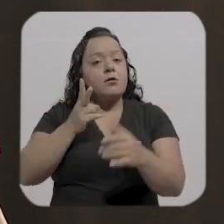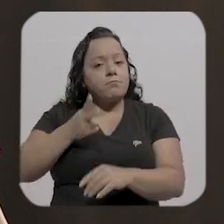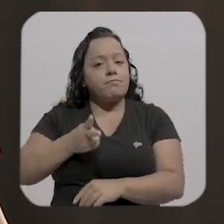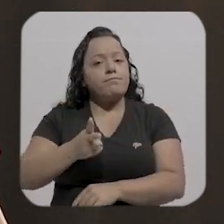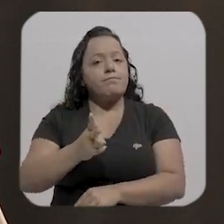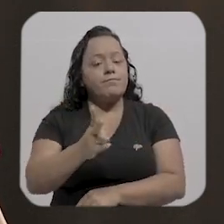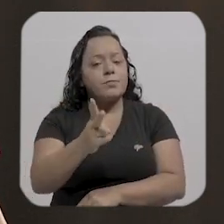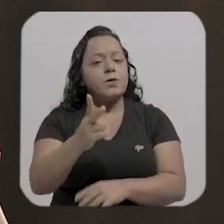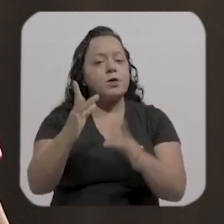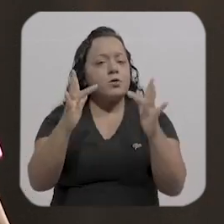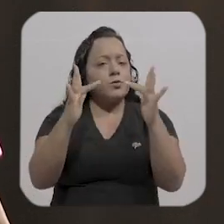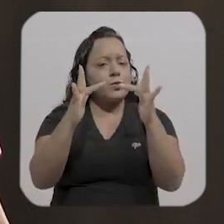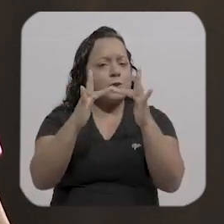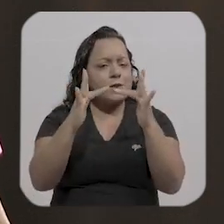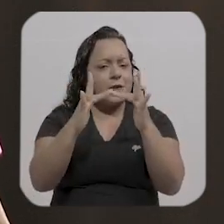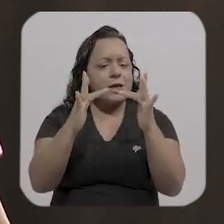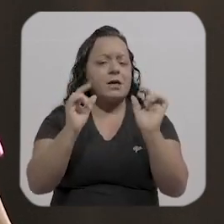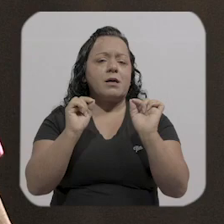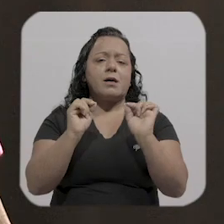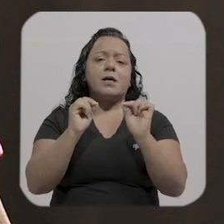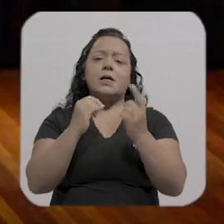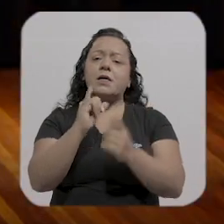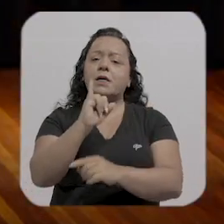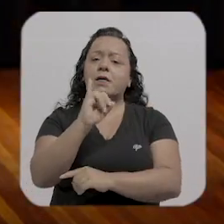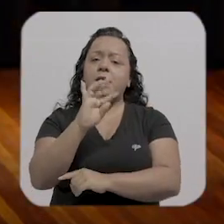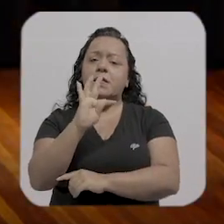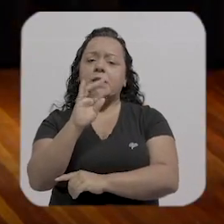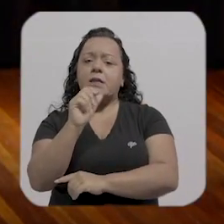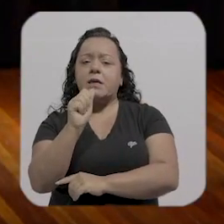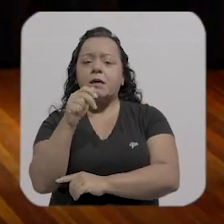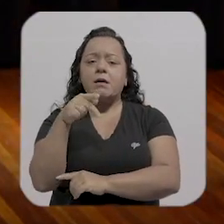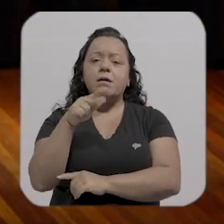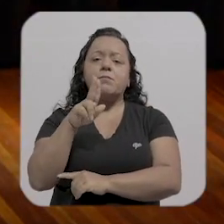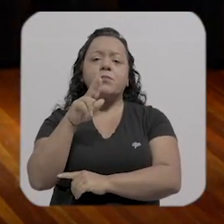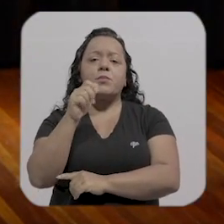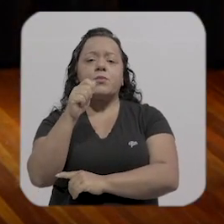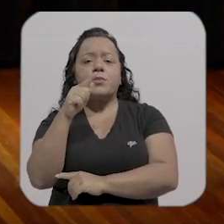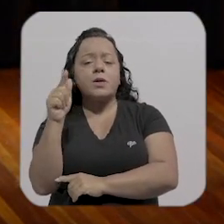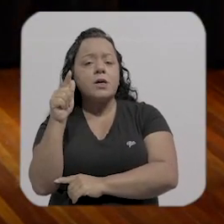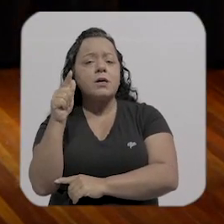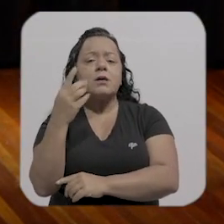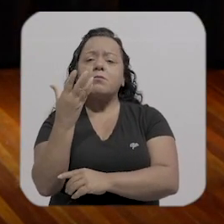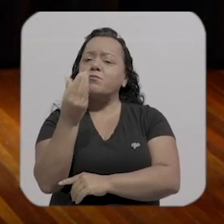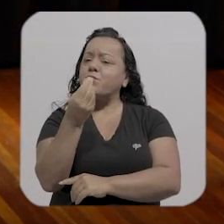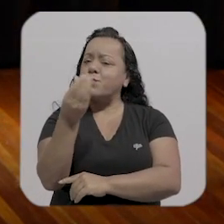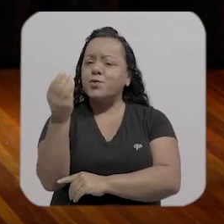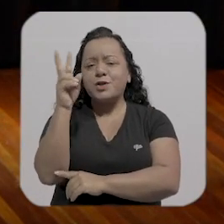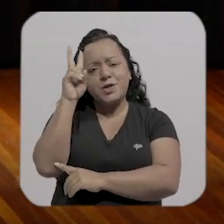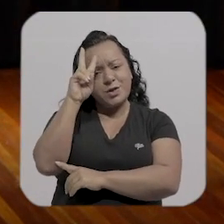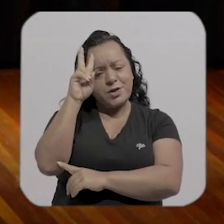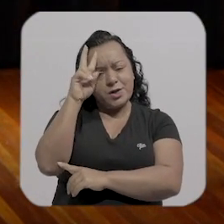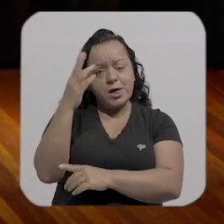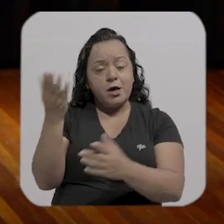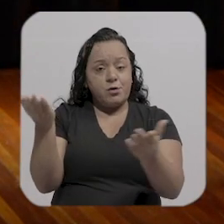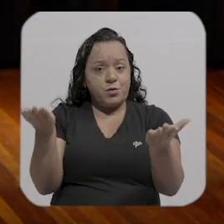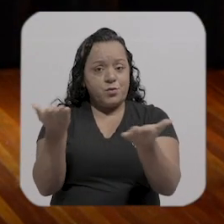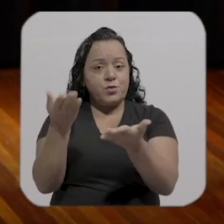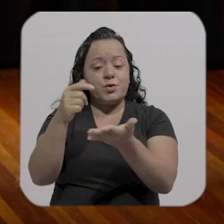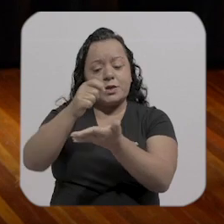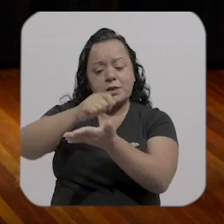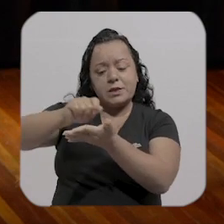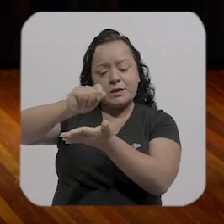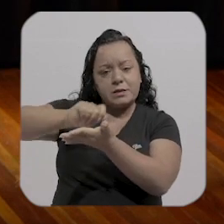que me mantém ainda, conectado com o Tacuã, com as histórias, hoje, estar escrevendo sobre a